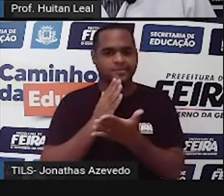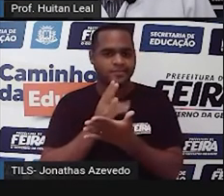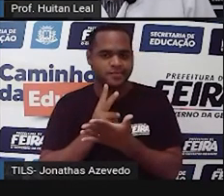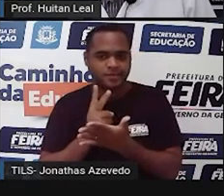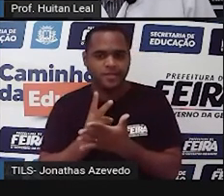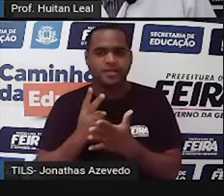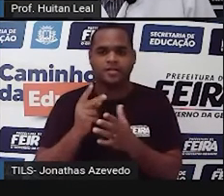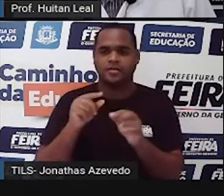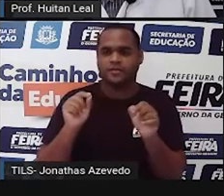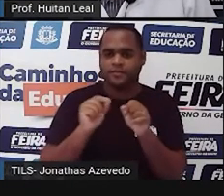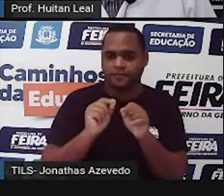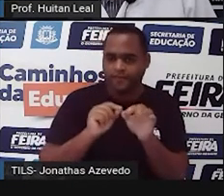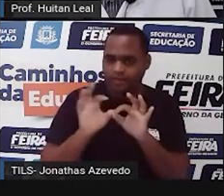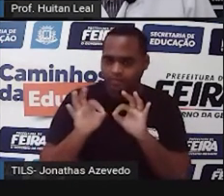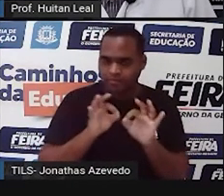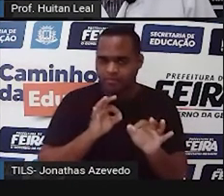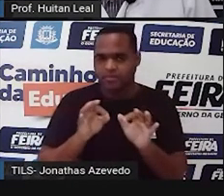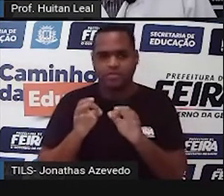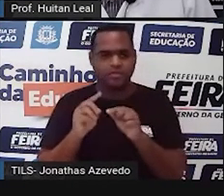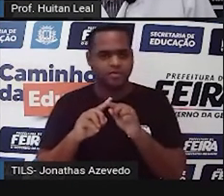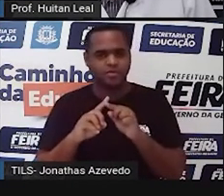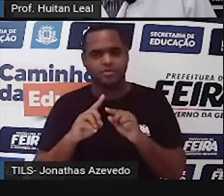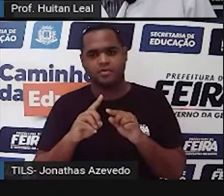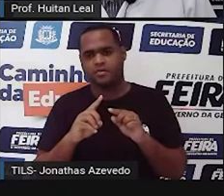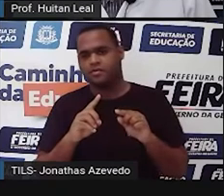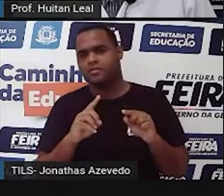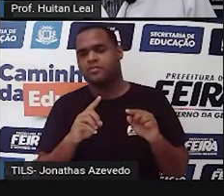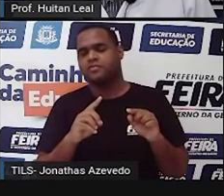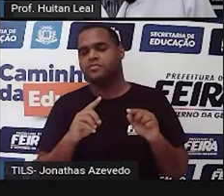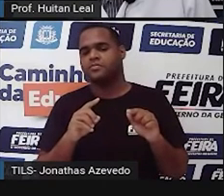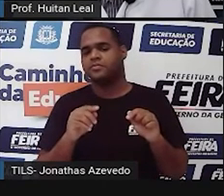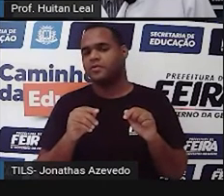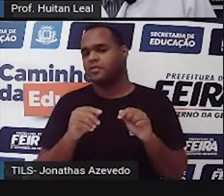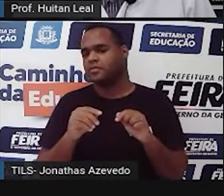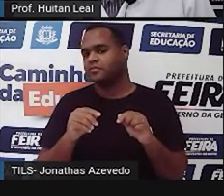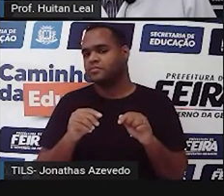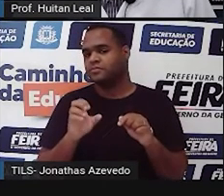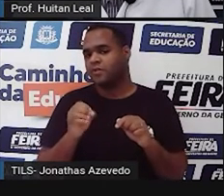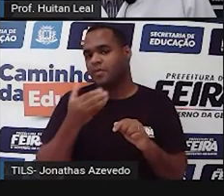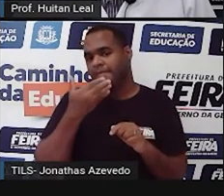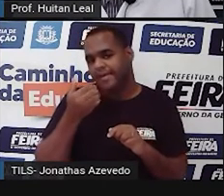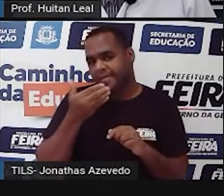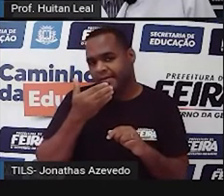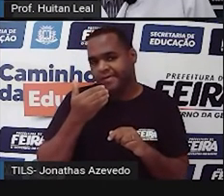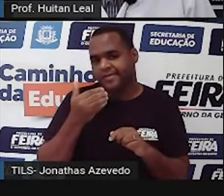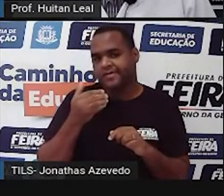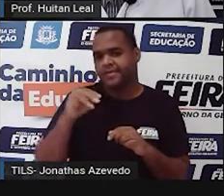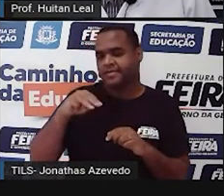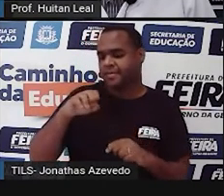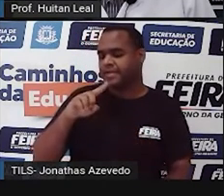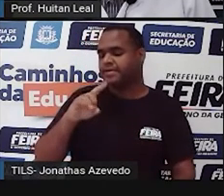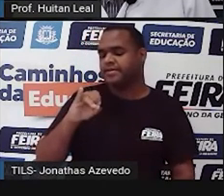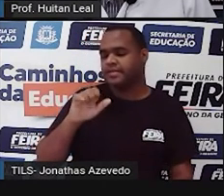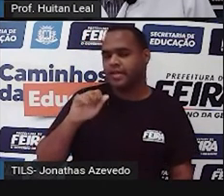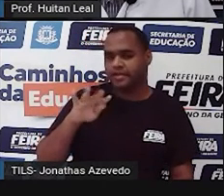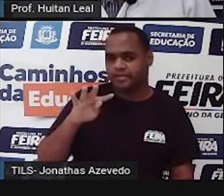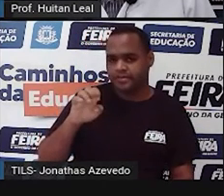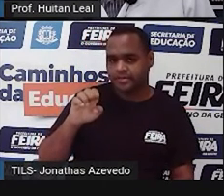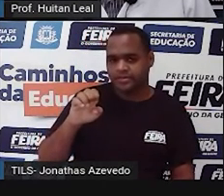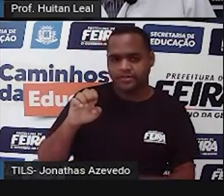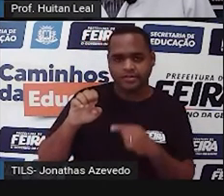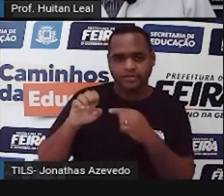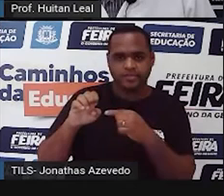feito, fora, me... Ou melhor, mediante, porque ficou separado aí no slide,